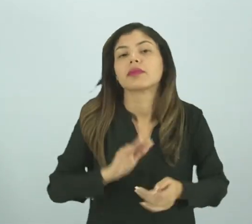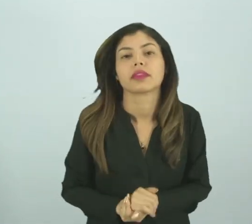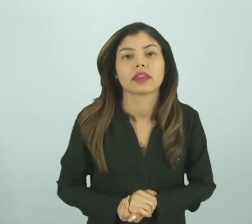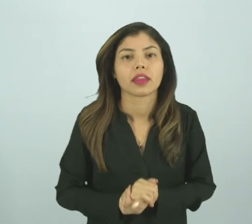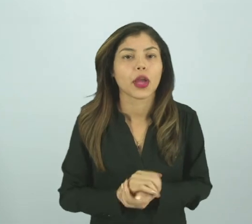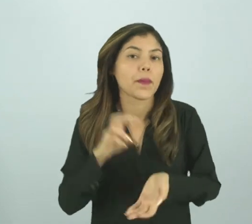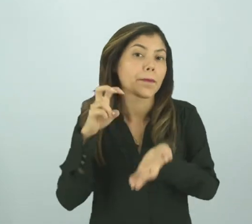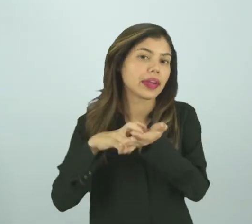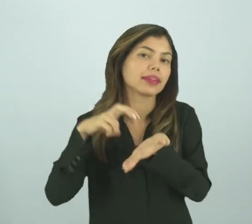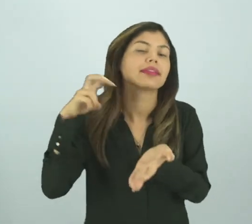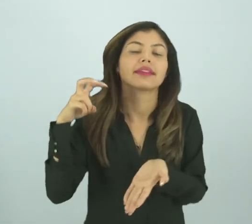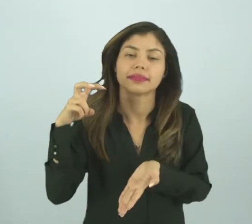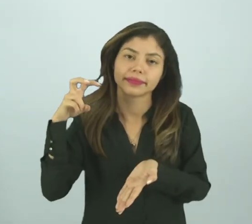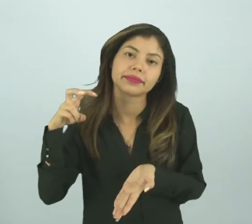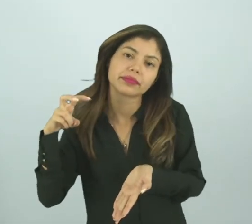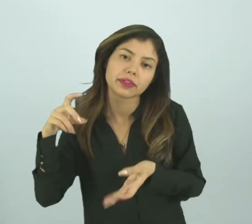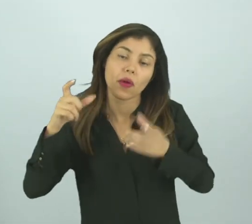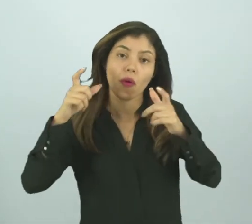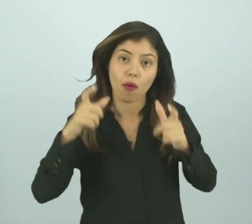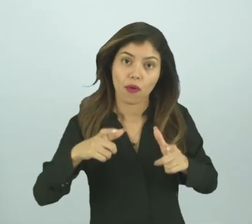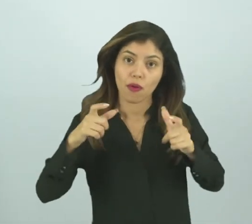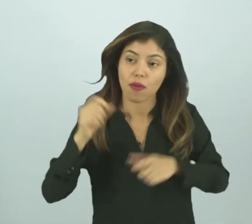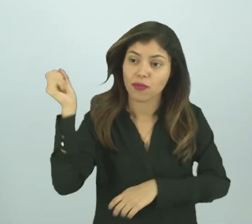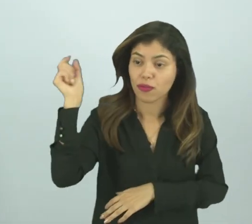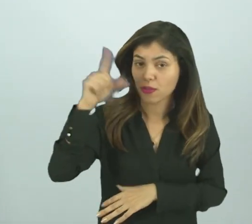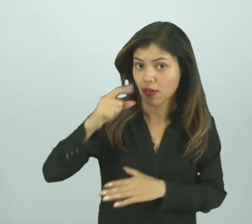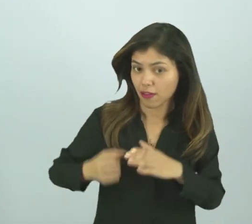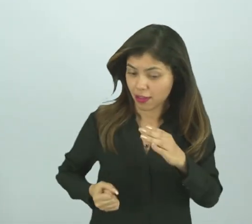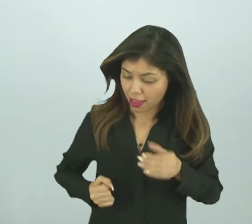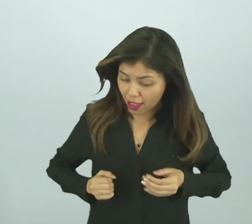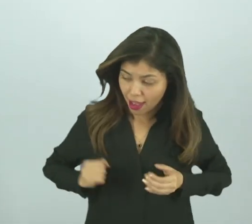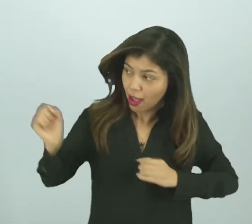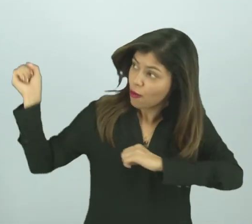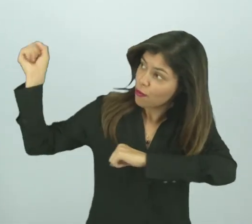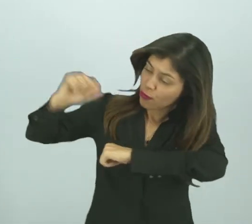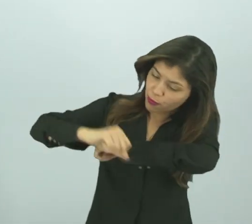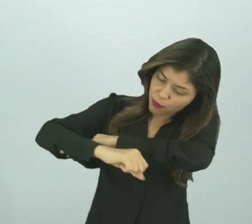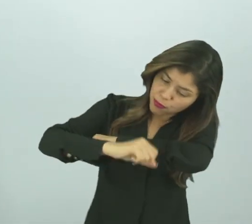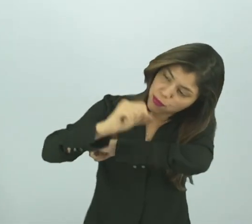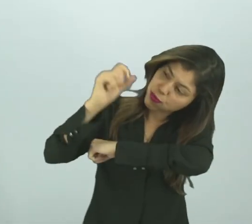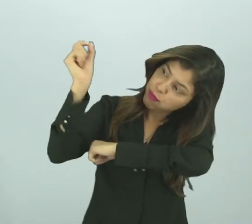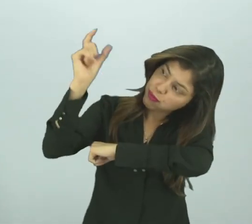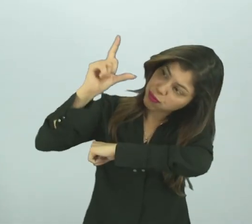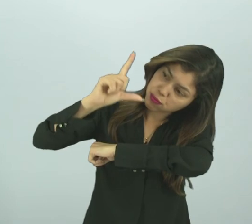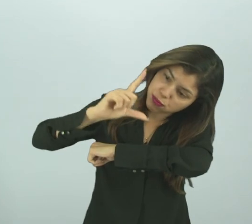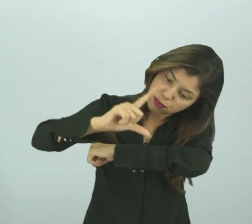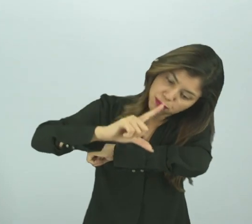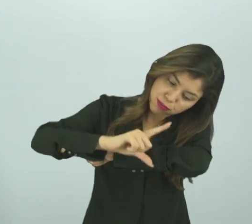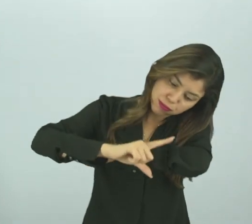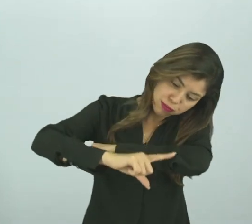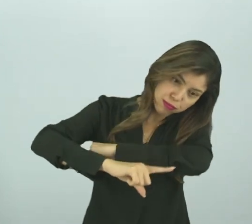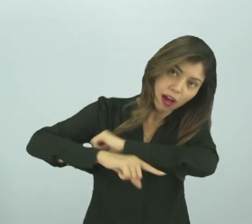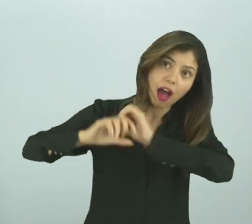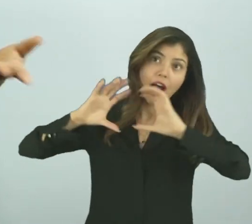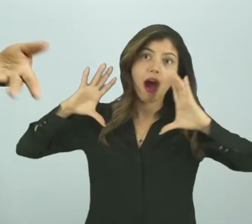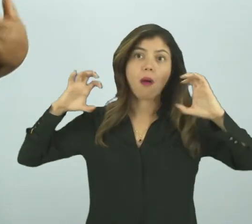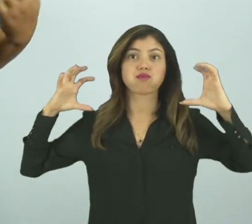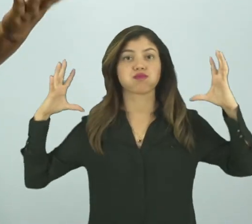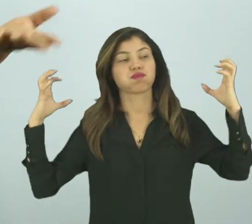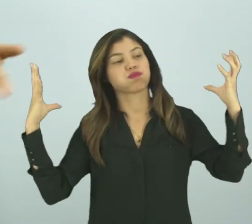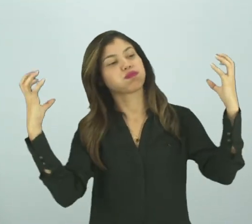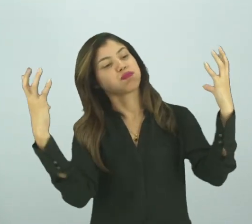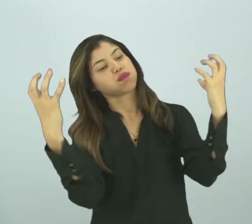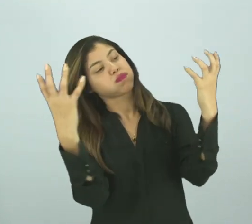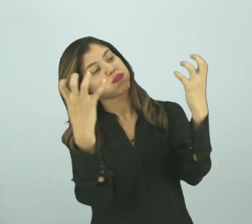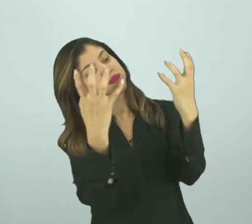Então, o período da manhã, onde o sol está nascendo, não é? Tem muitas nuvens, não está um